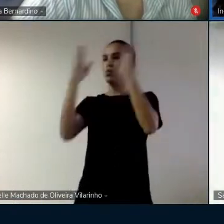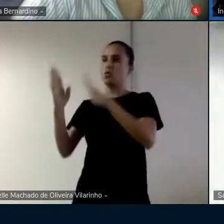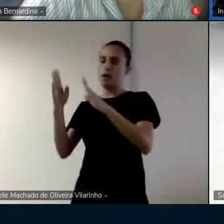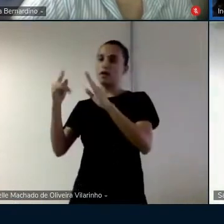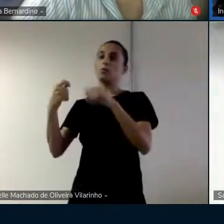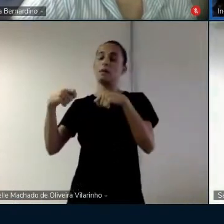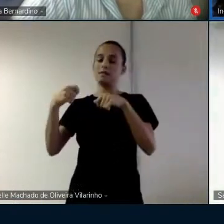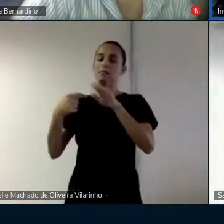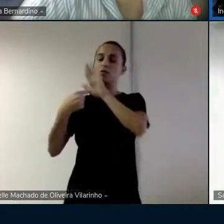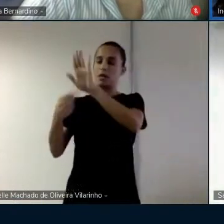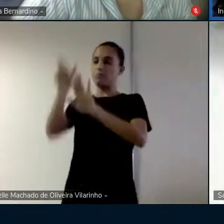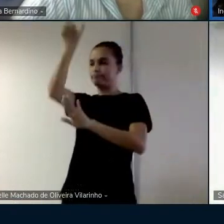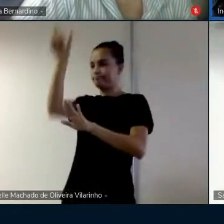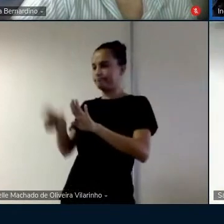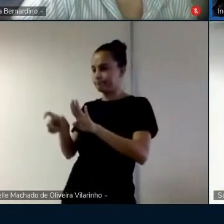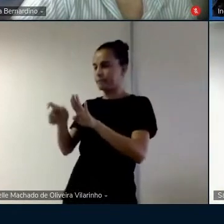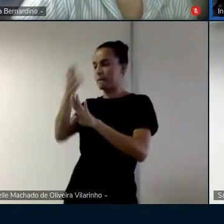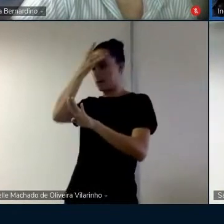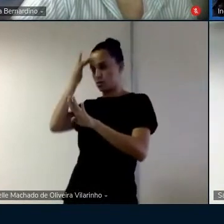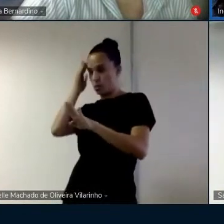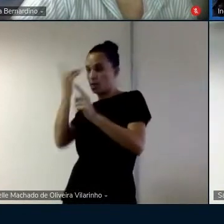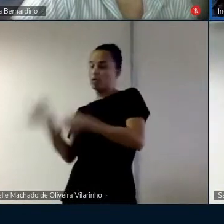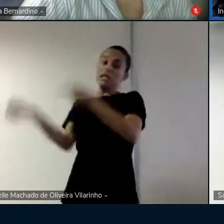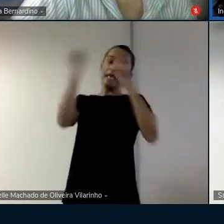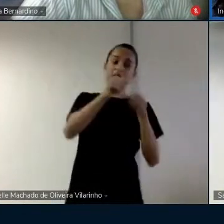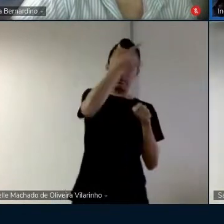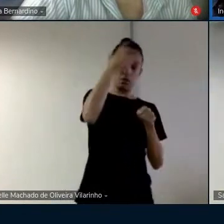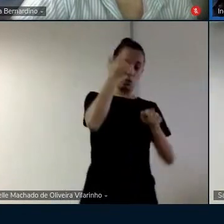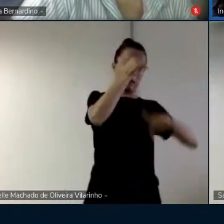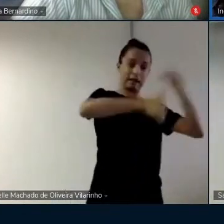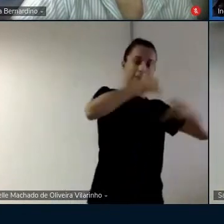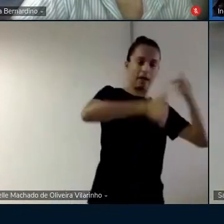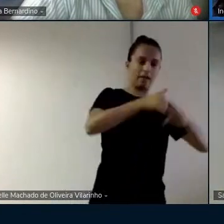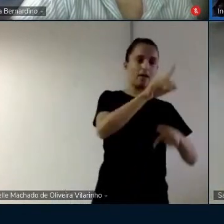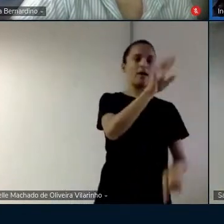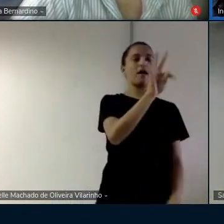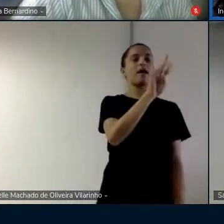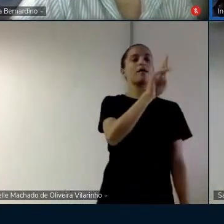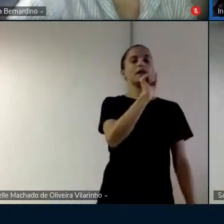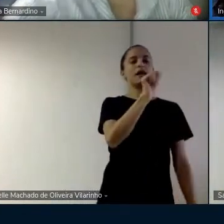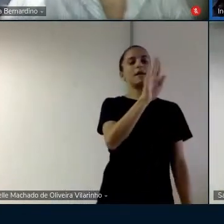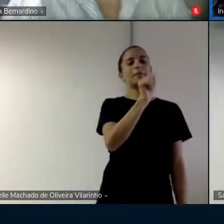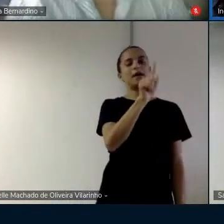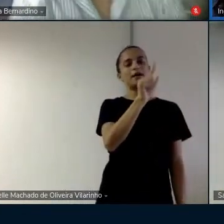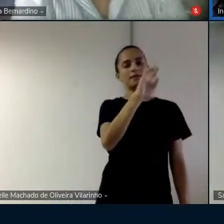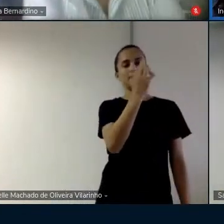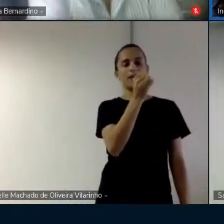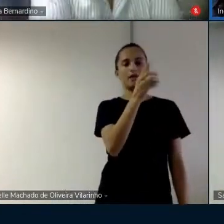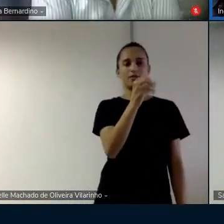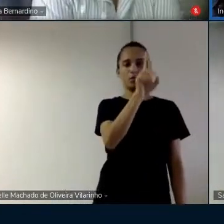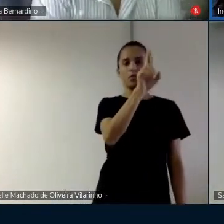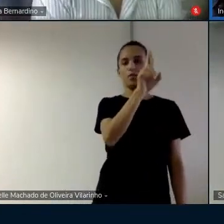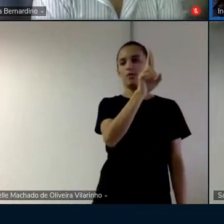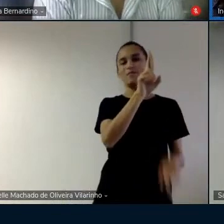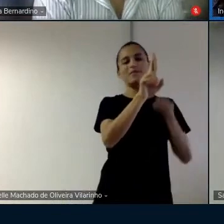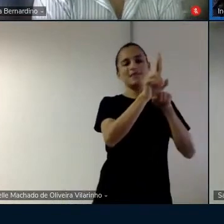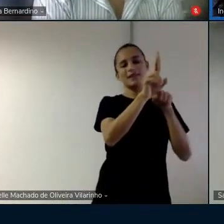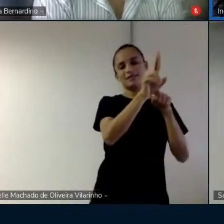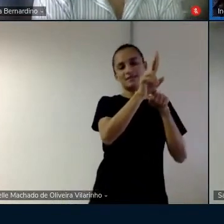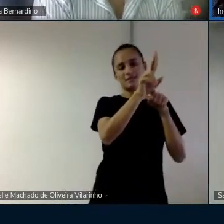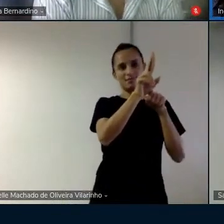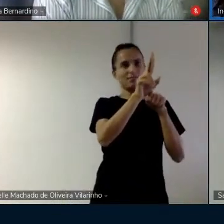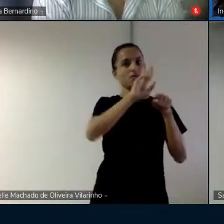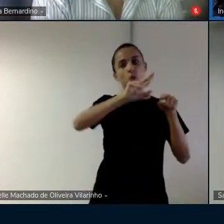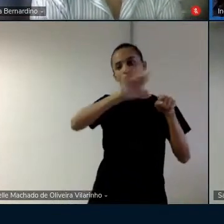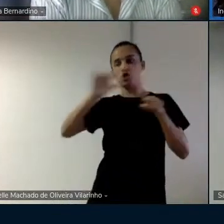teria trabalhador né porque trabalhar esse aqui esse homem que aparece aqui na teia de trabalhar ele é mais trabalhador do que